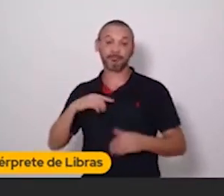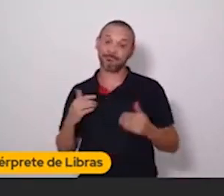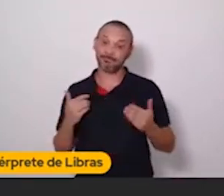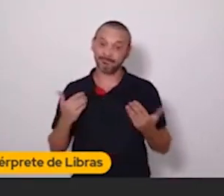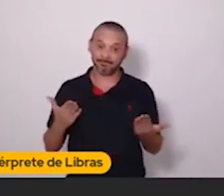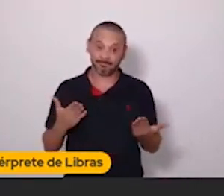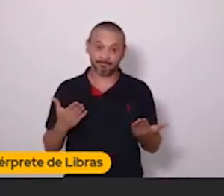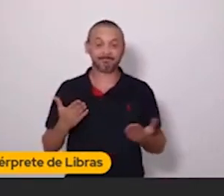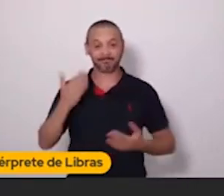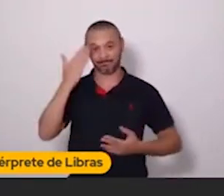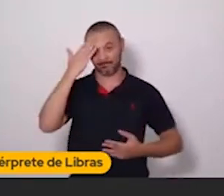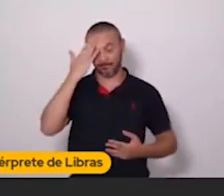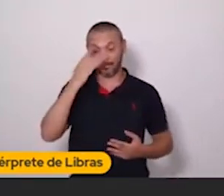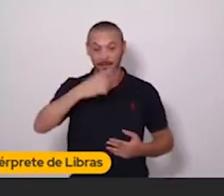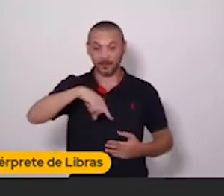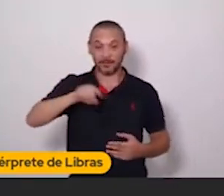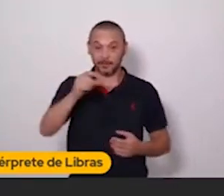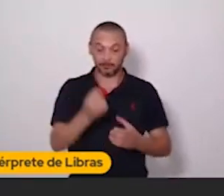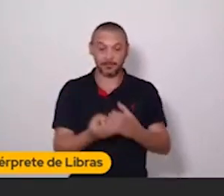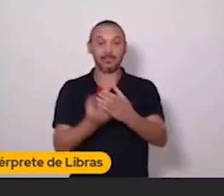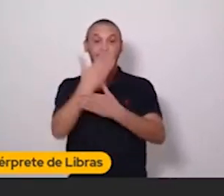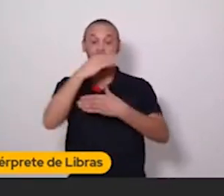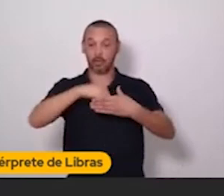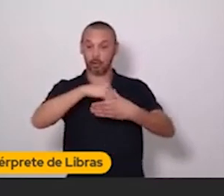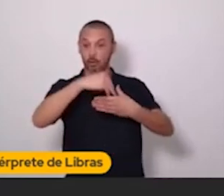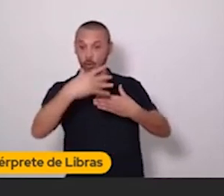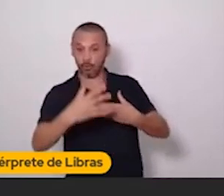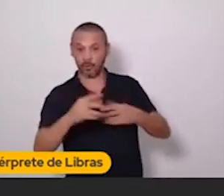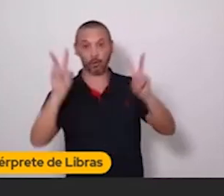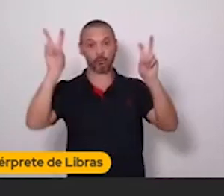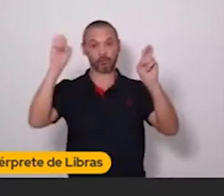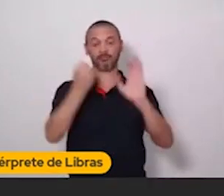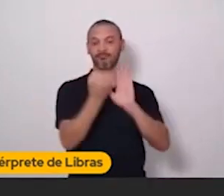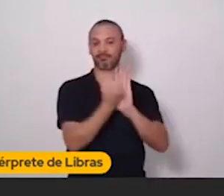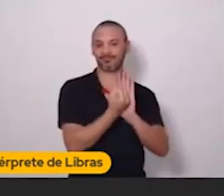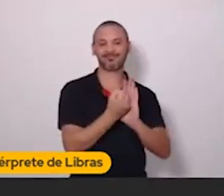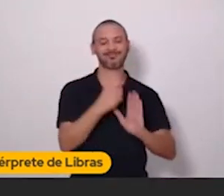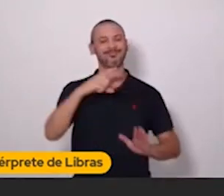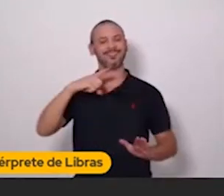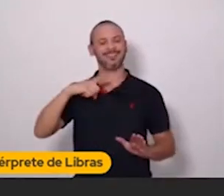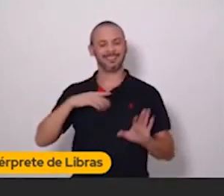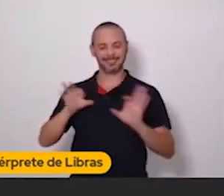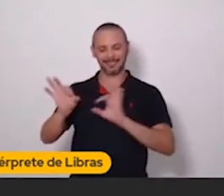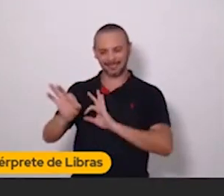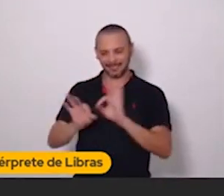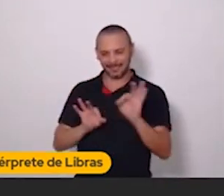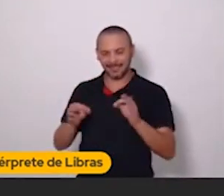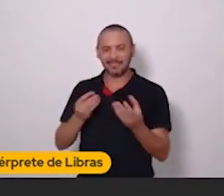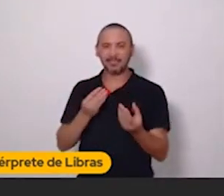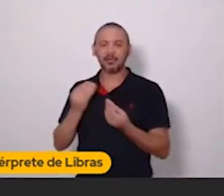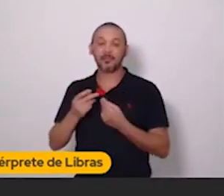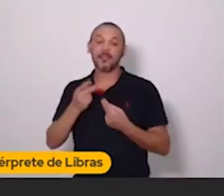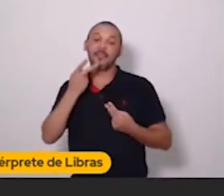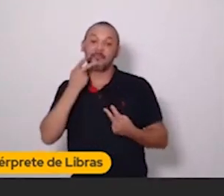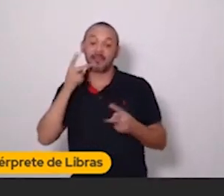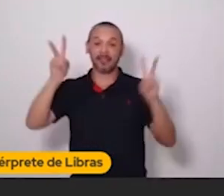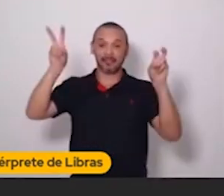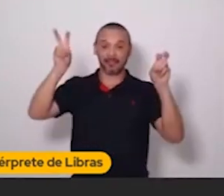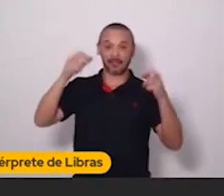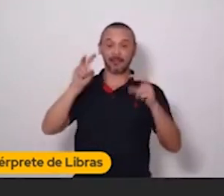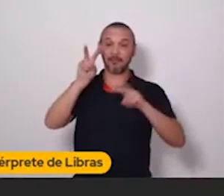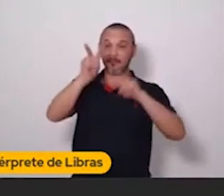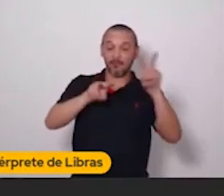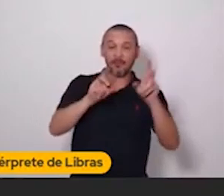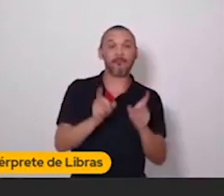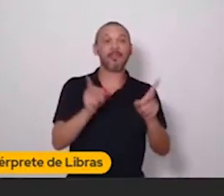comprou e pronto. Agora, quando você cria conteúdo sobre a marca, sobre os bastidores. Quando você fala sobre o que você vende.